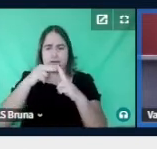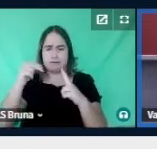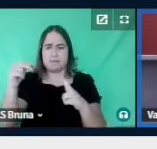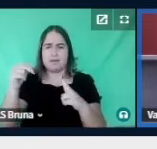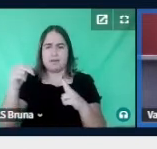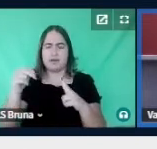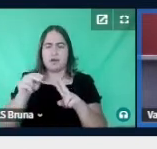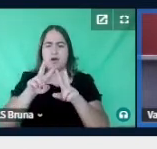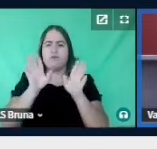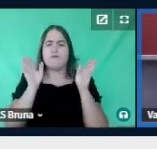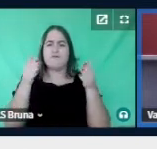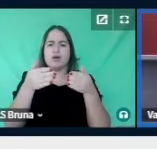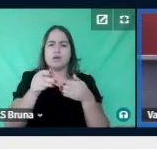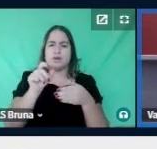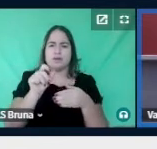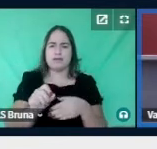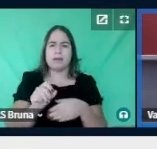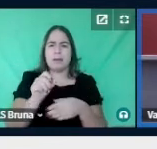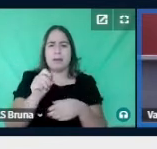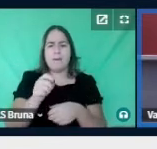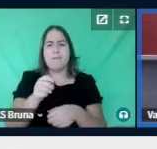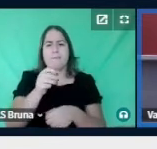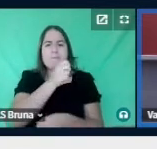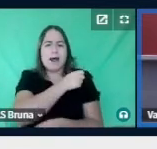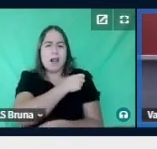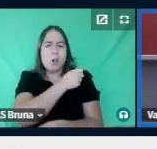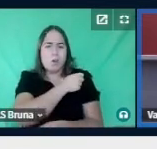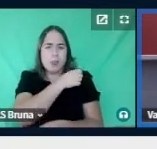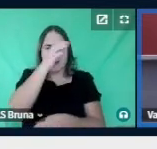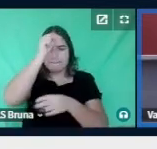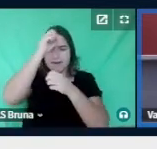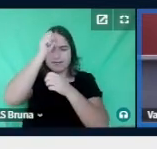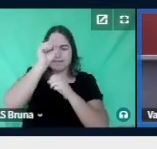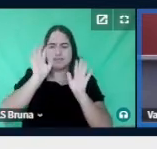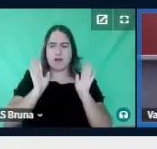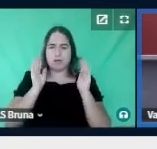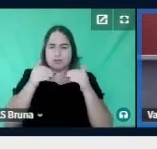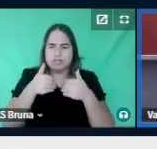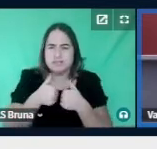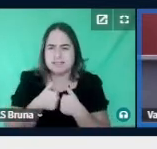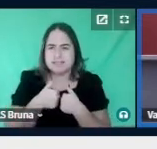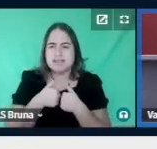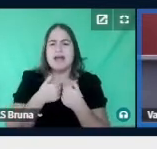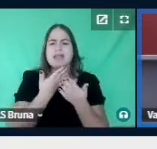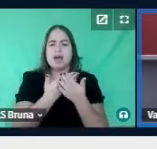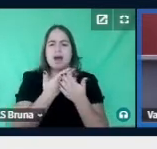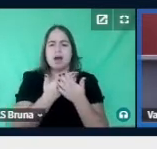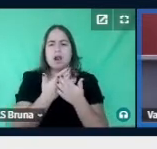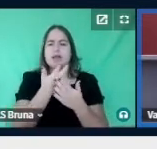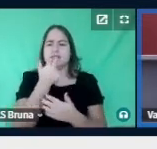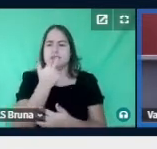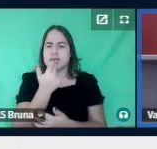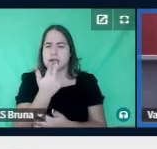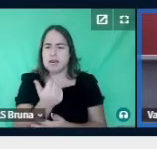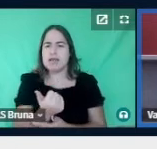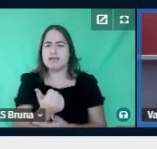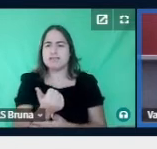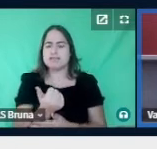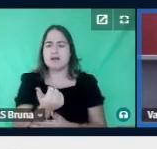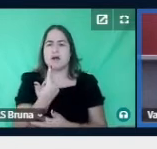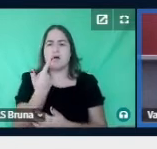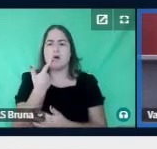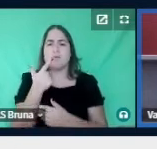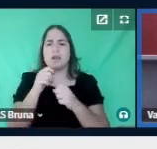aprendiz autista na aula de inglês como língua estrangeira, reconstruindo possibilidades. Eu sou